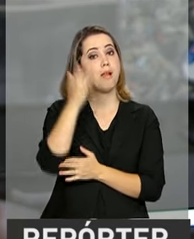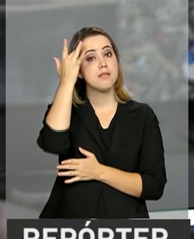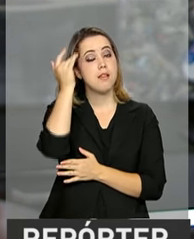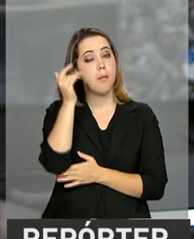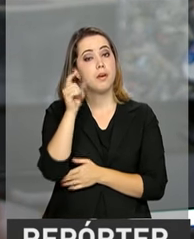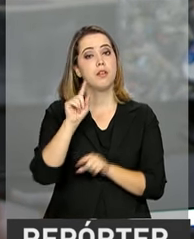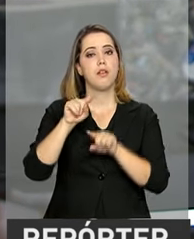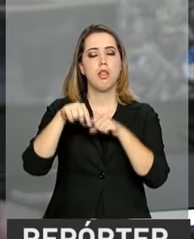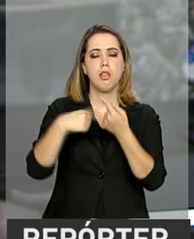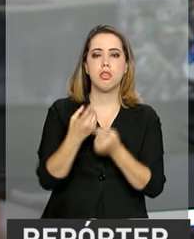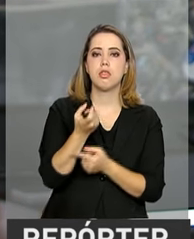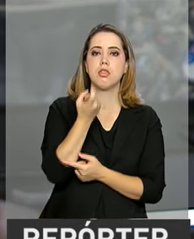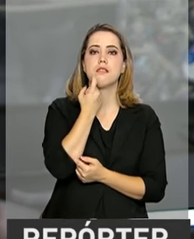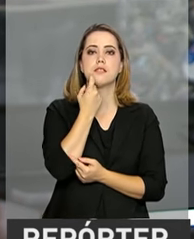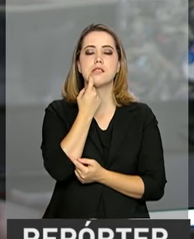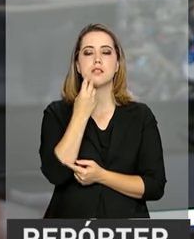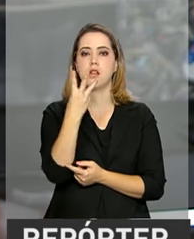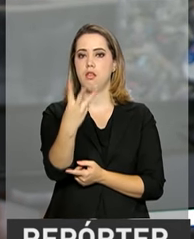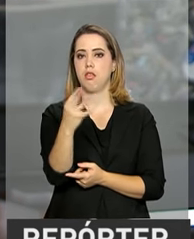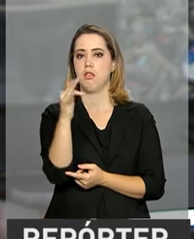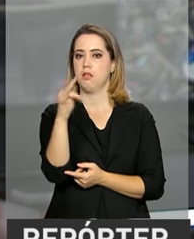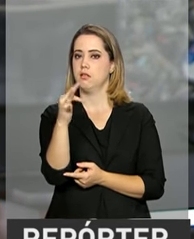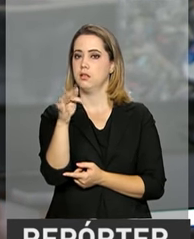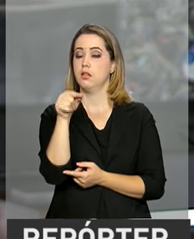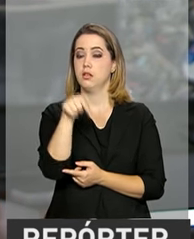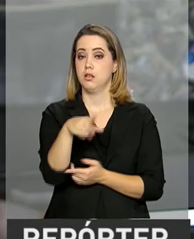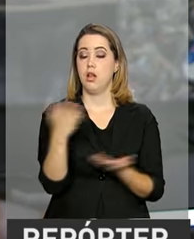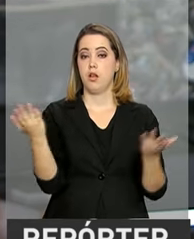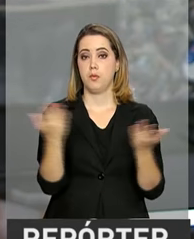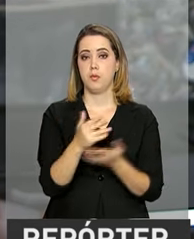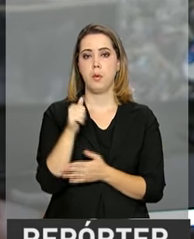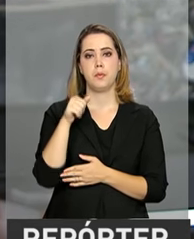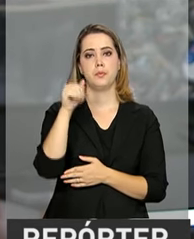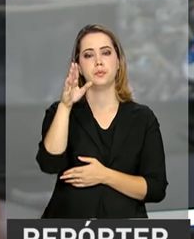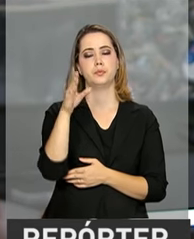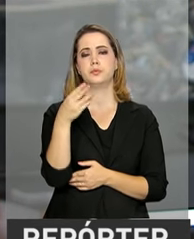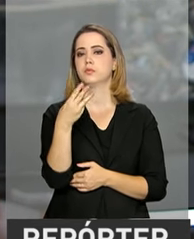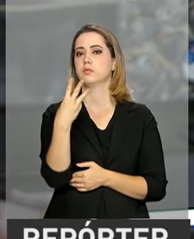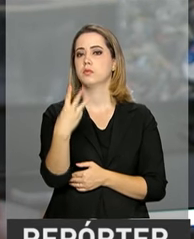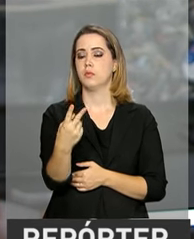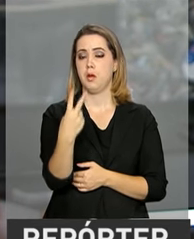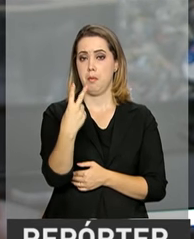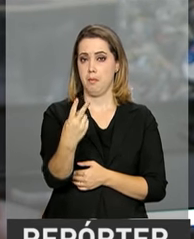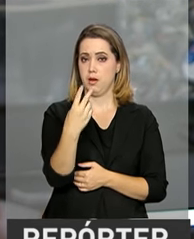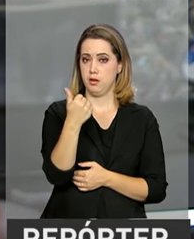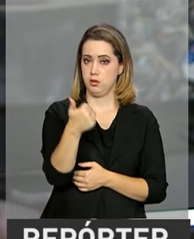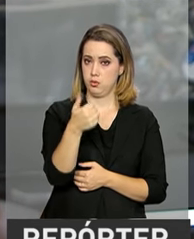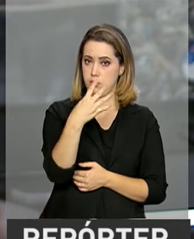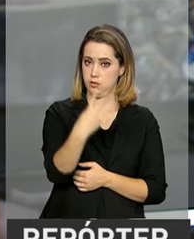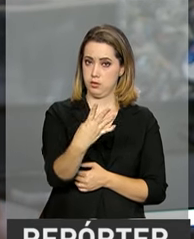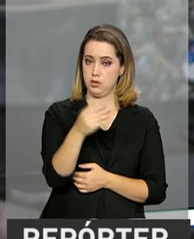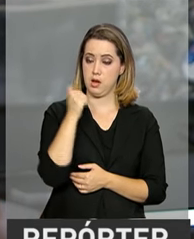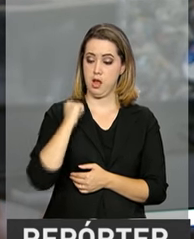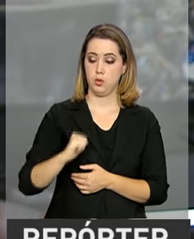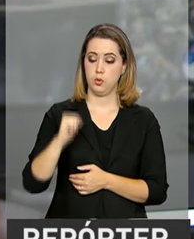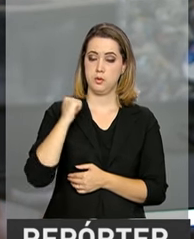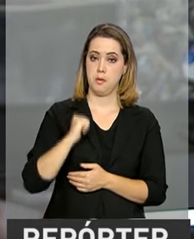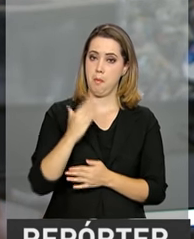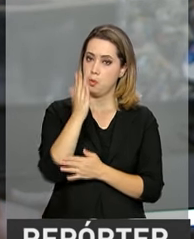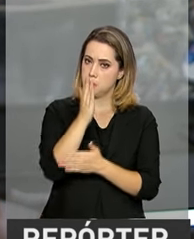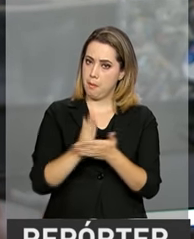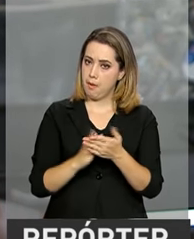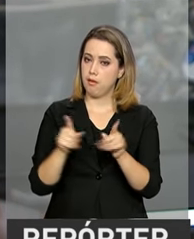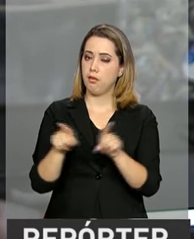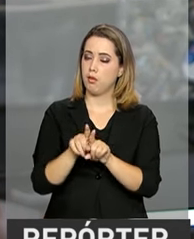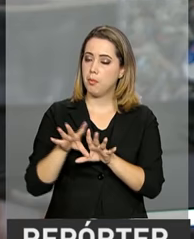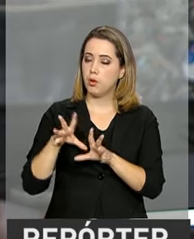sexta-feira, dia 3 de fevereiro. Nesta edição, são mais de 214 mil bolsas parciais e